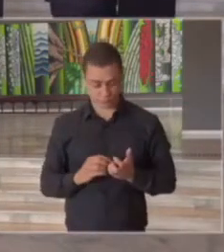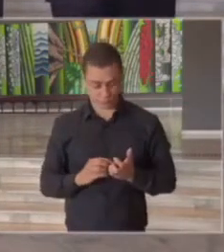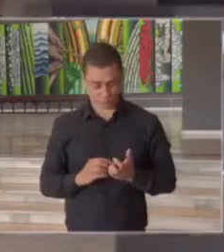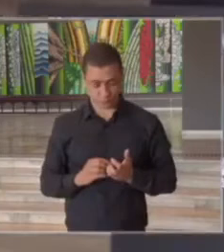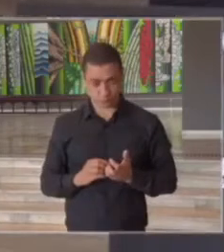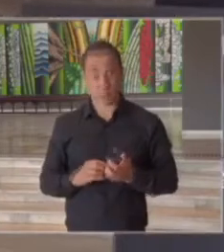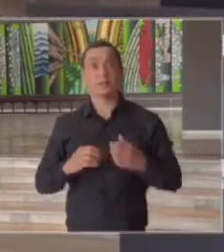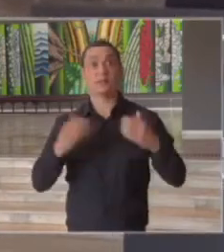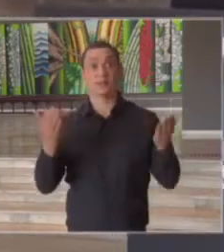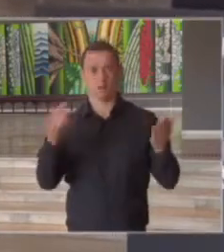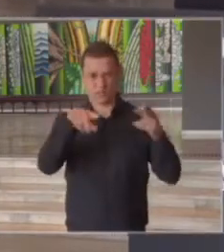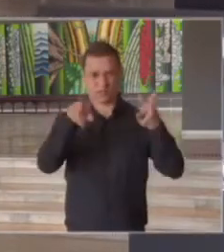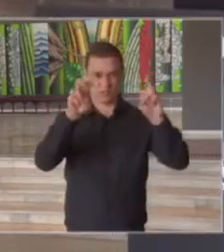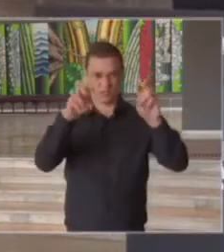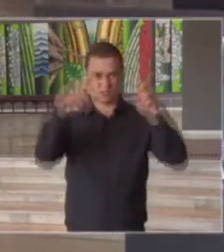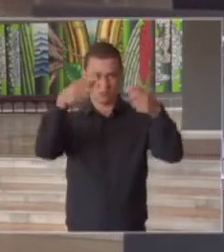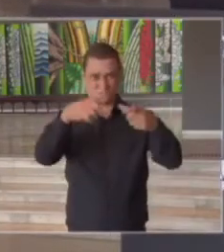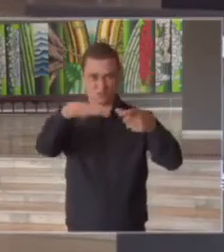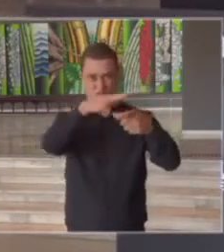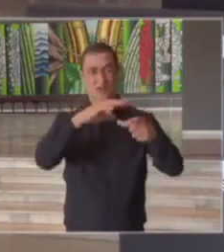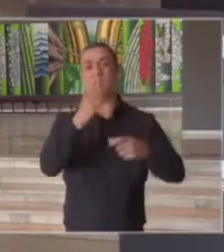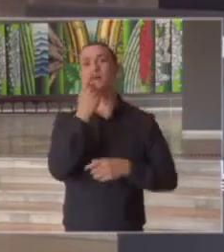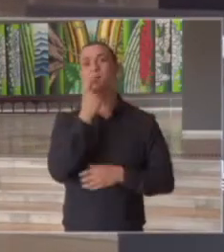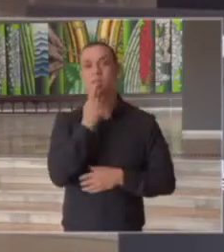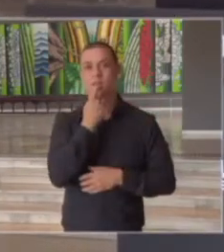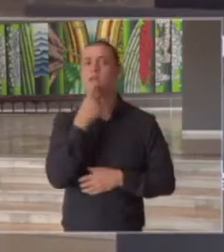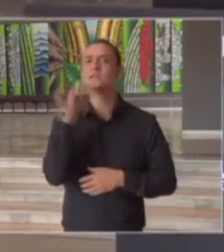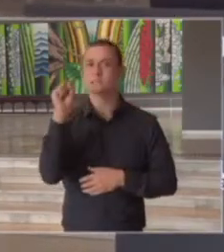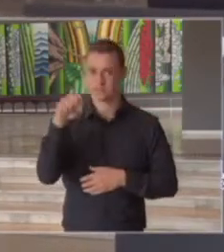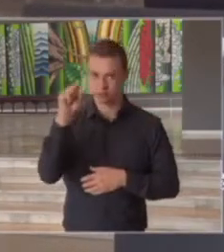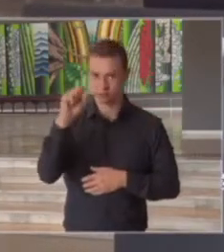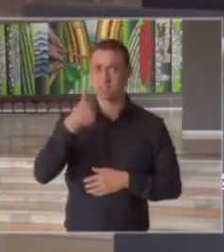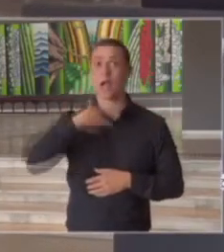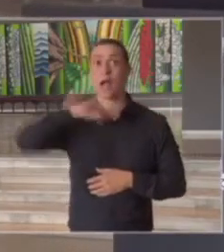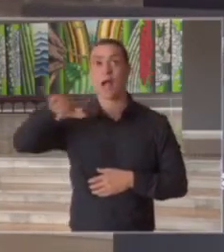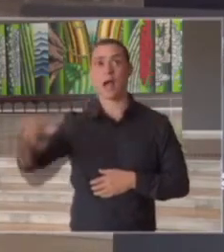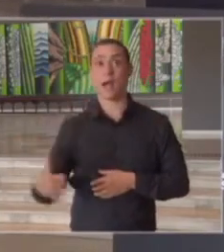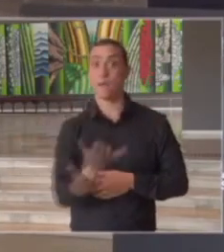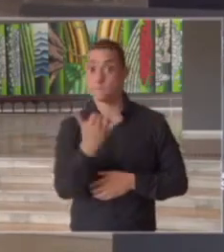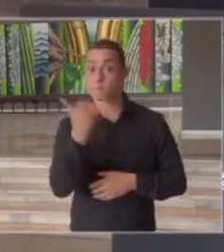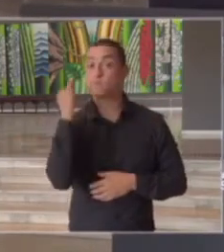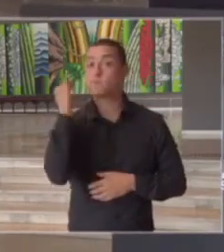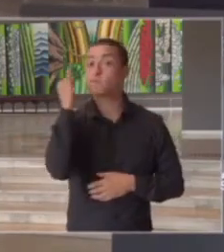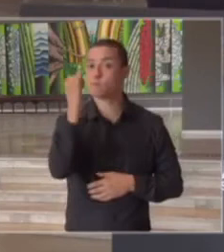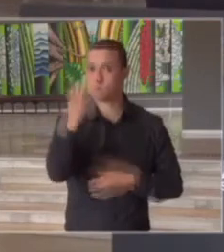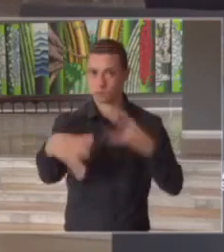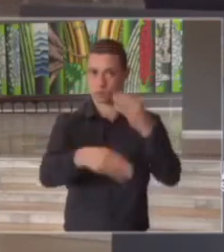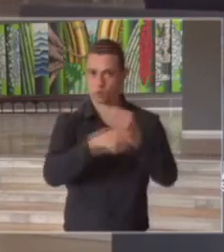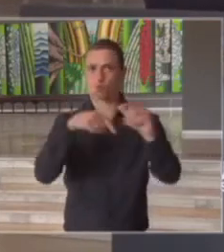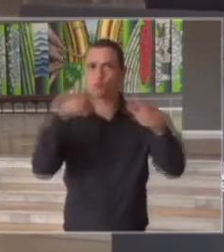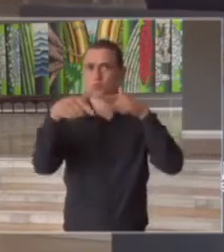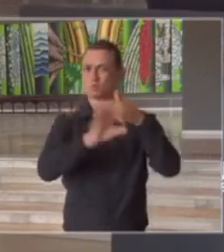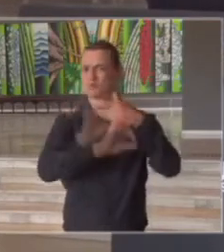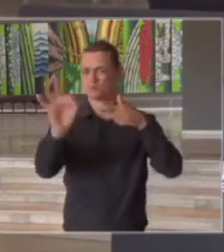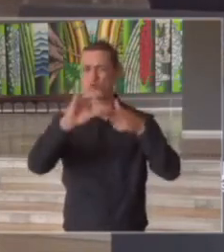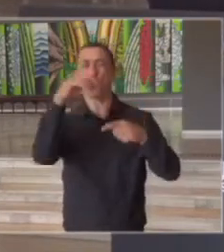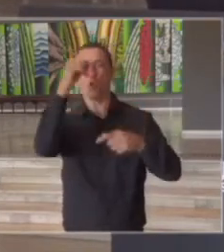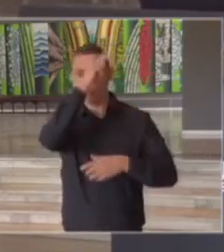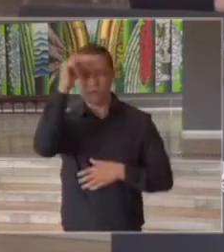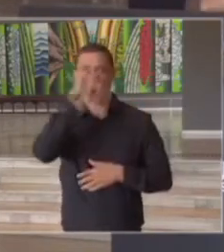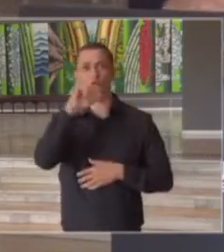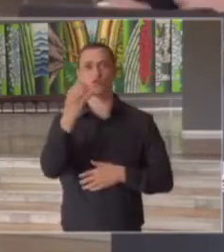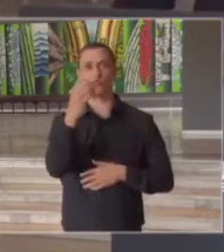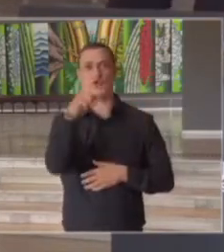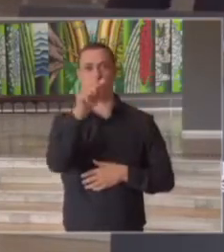sobre a região de Campinas sim eu quero aproveitar e ressaltar o excepcional trabalho que o prefeito Jonas Donizete